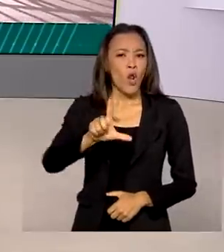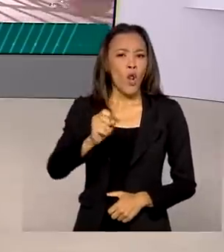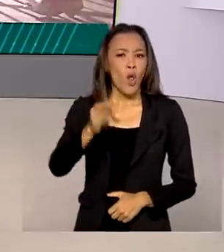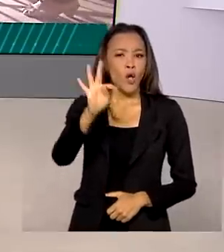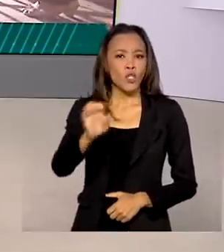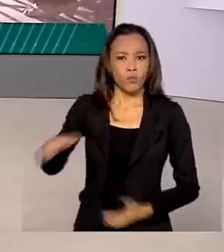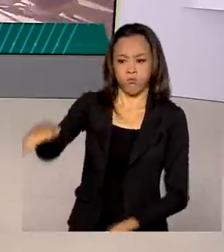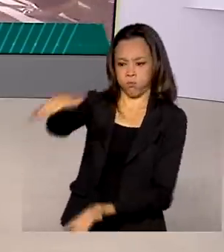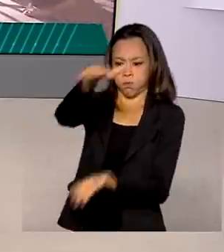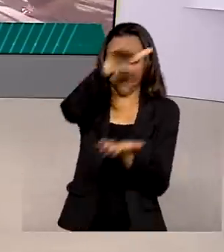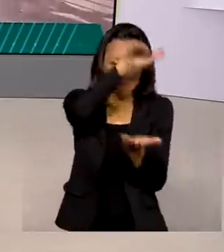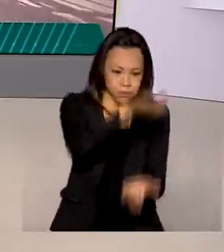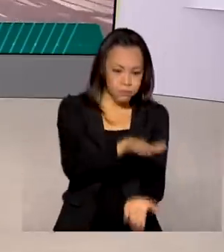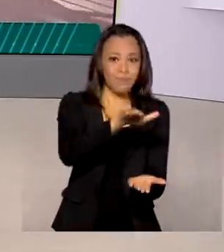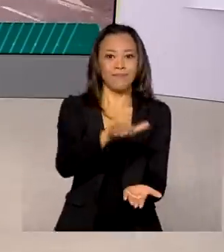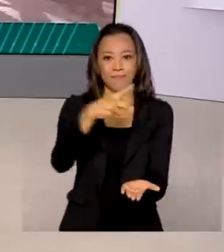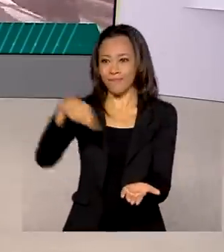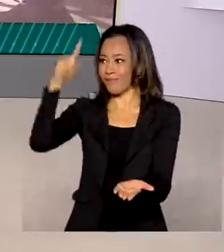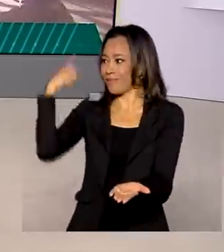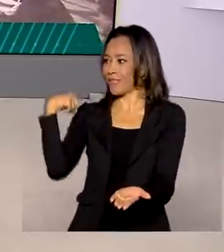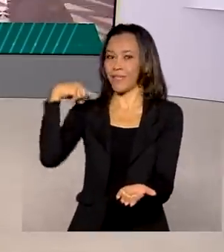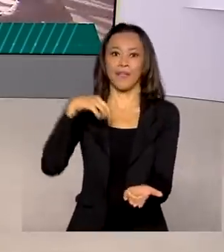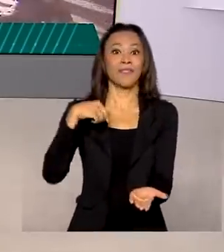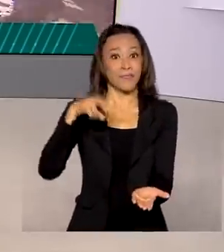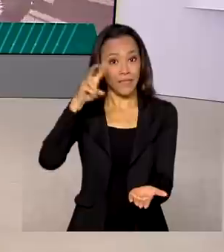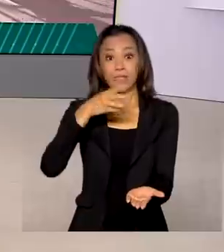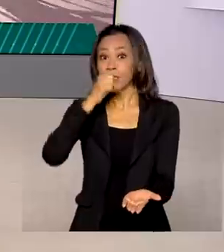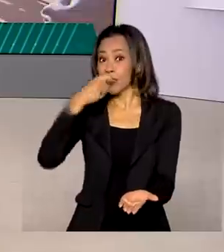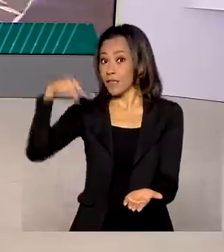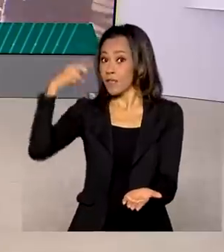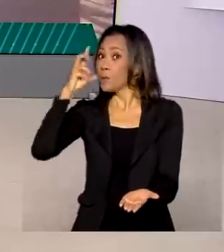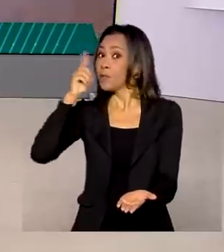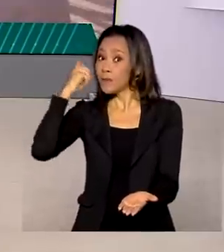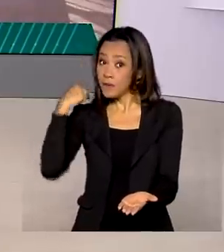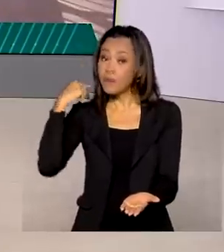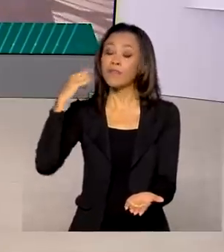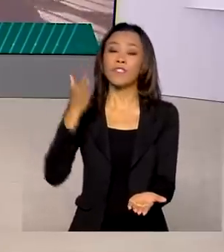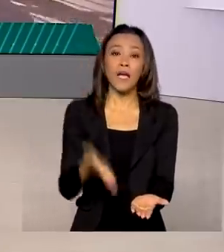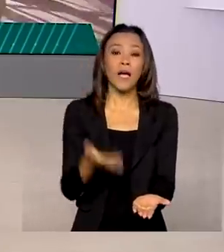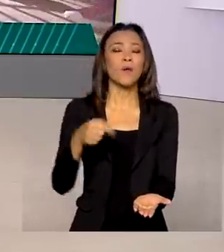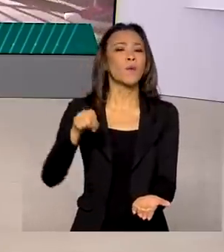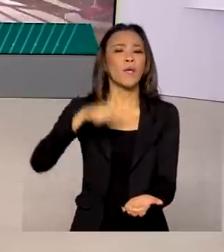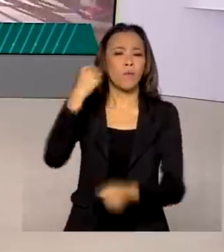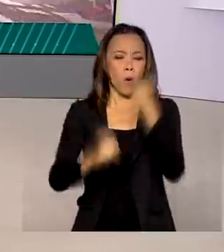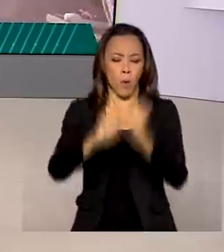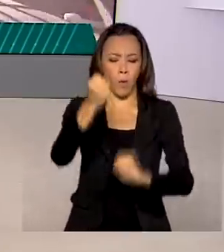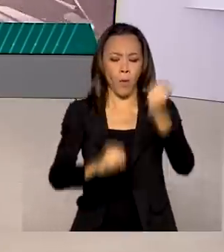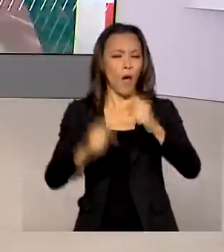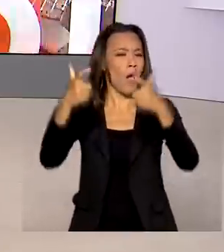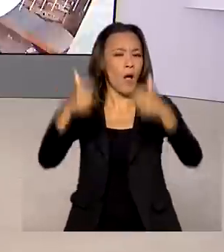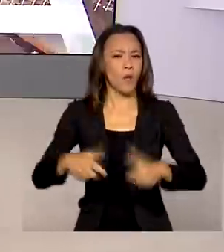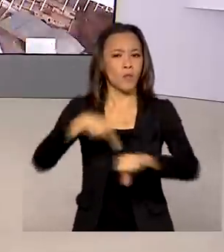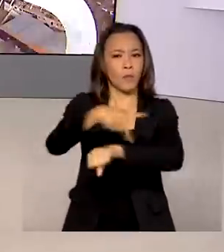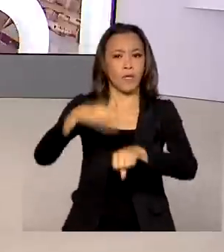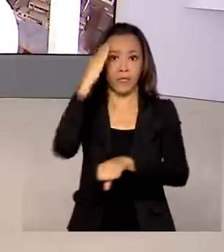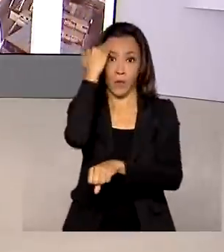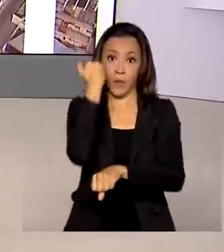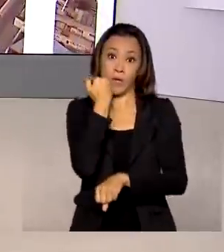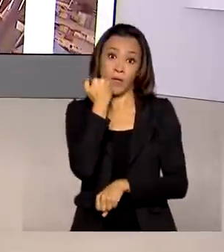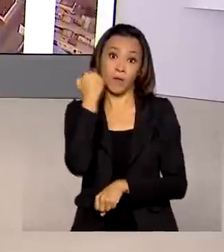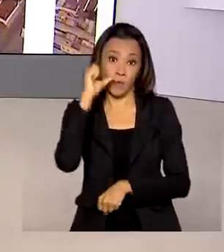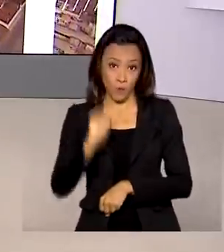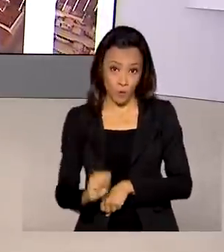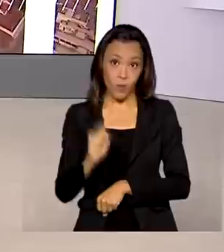chegou ao Brasil neste fim de semana. Os imunizantes da AstraZeneca produzidos na Coreia do Sul foram adquiridos pelo governo